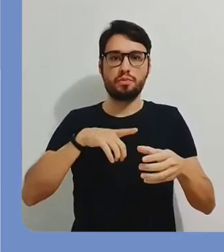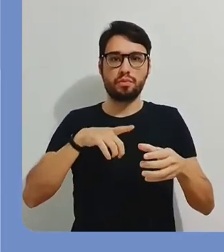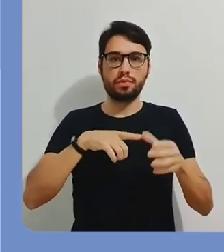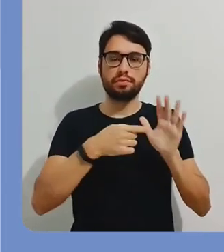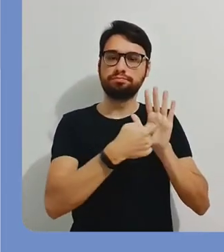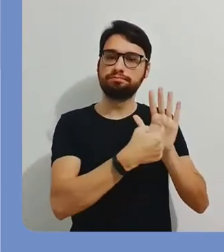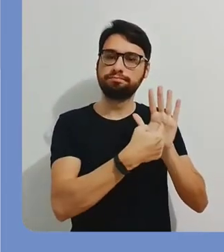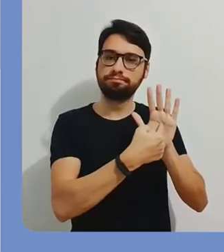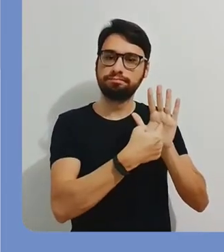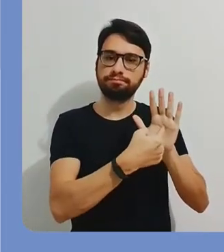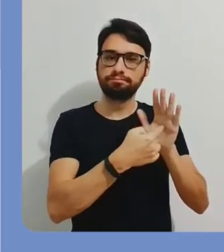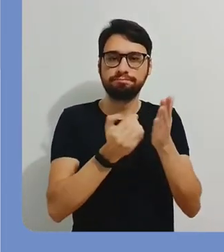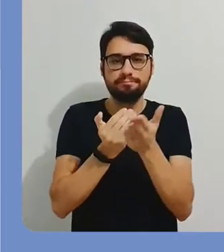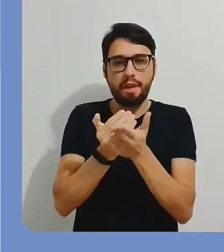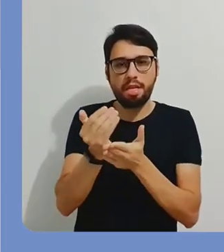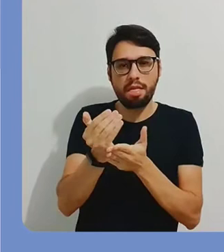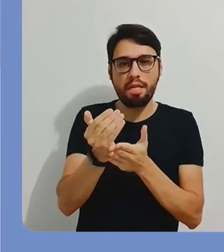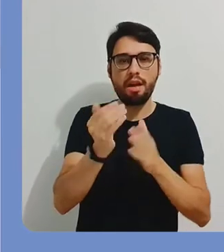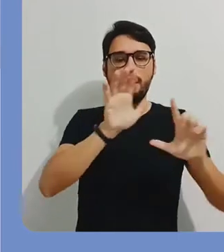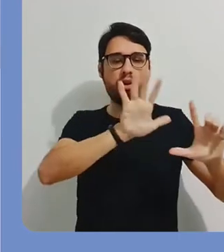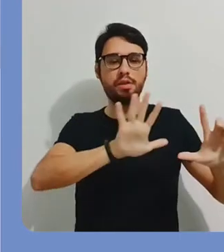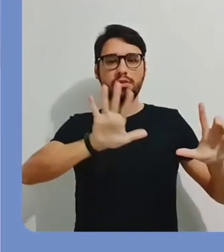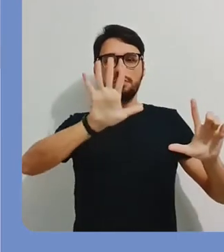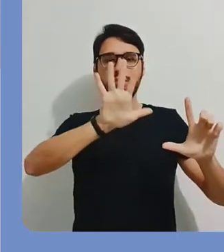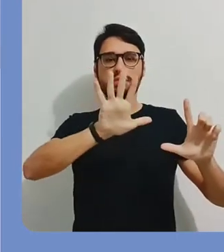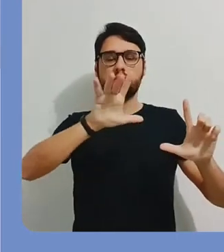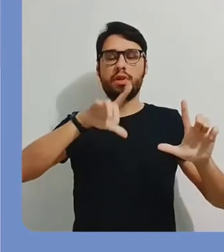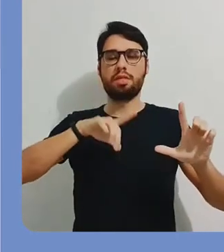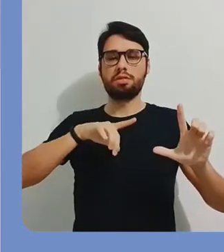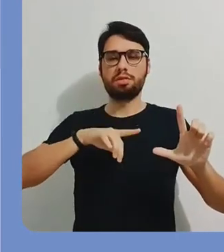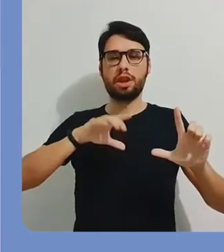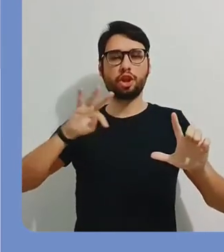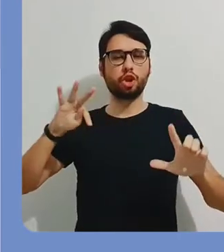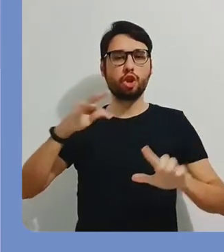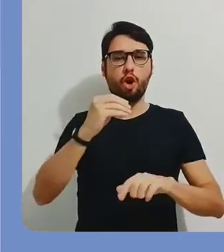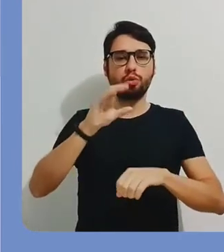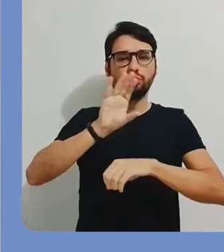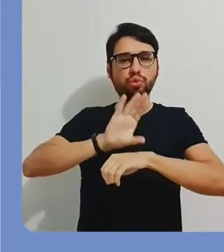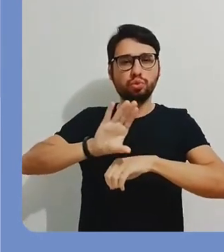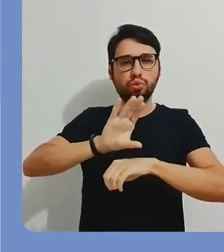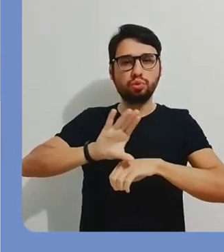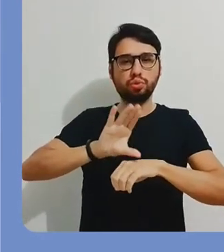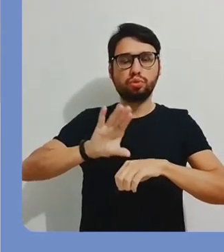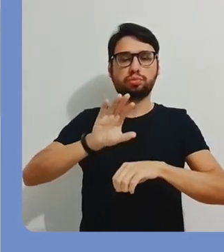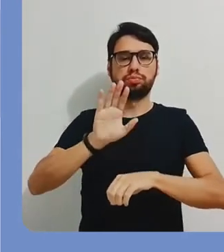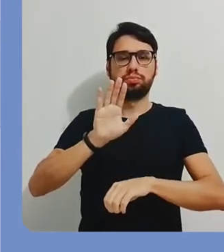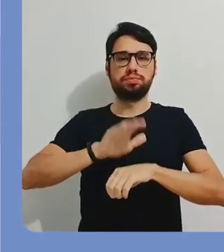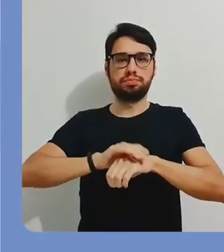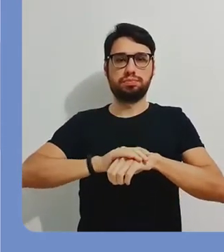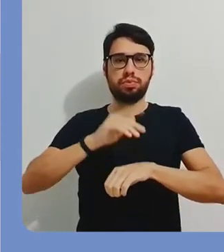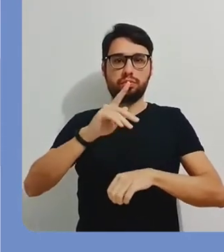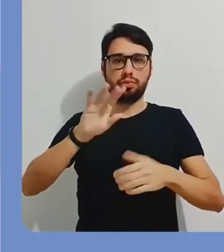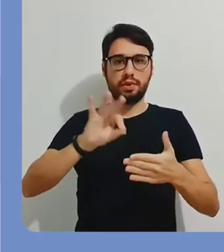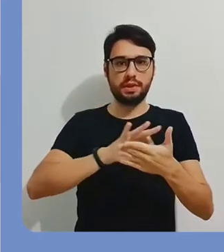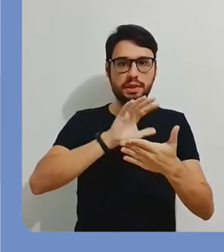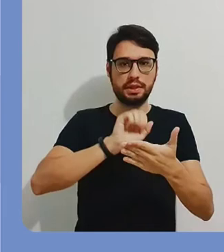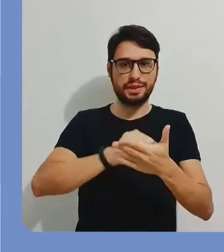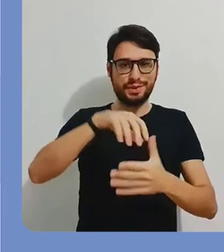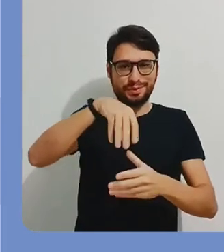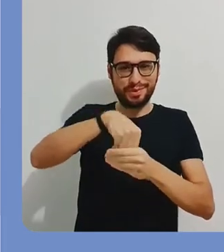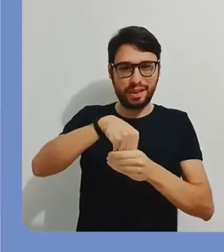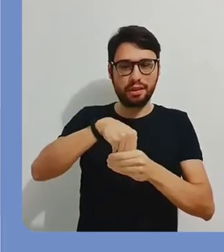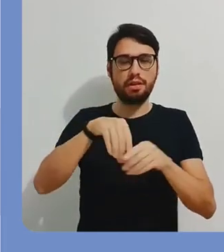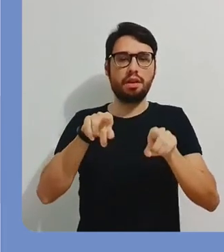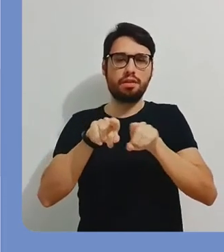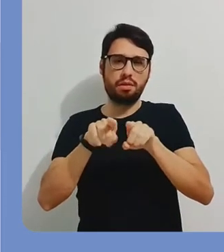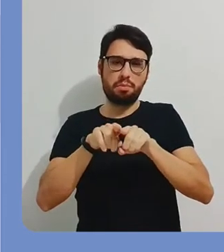dentro do espaço do Moodle Grupos, você vai ter esta tela inicial que irá te mostrar todos os grupos, todos os cursos que